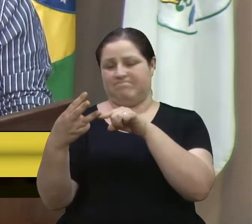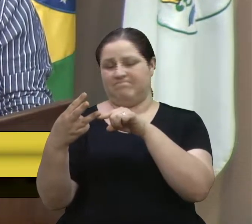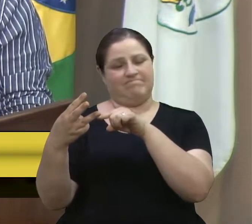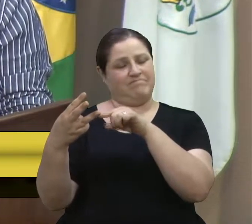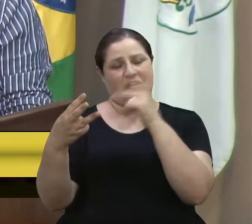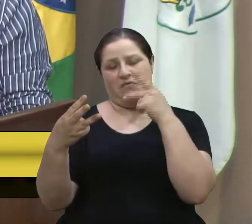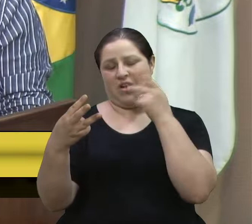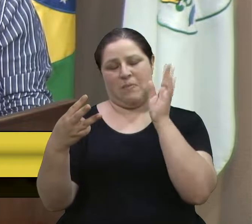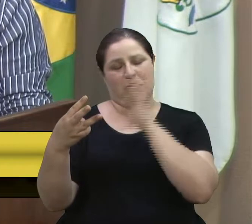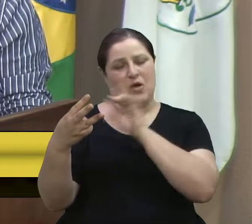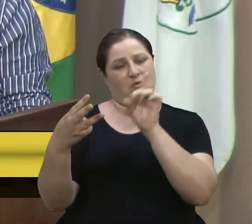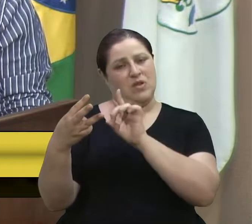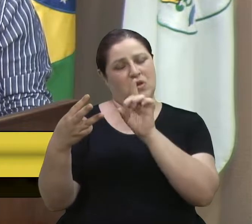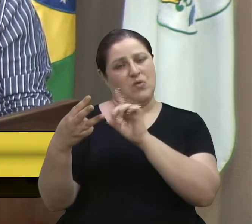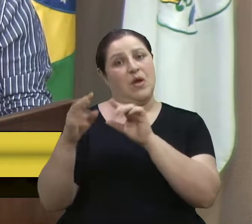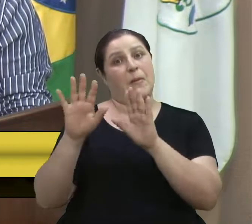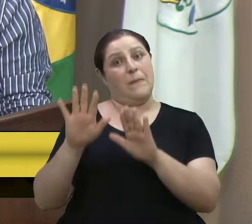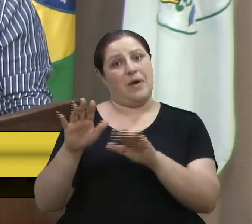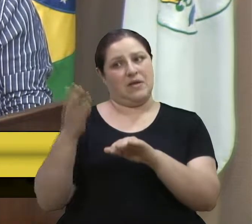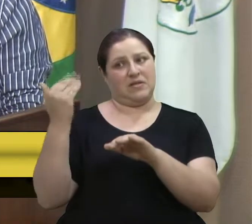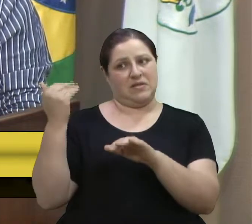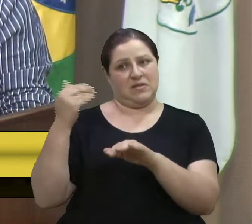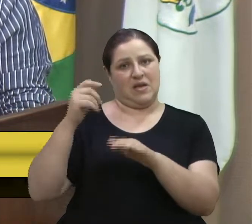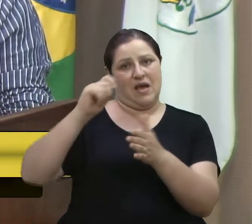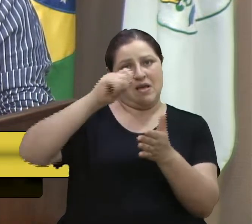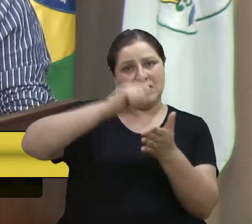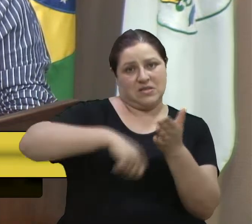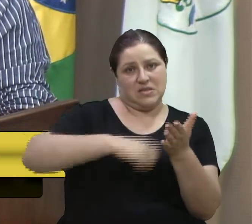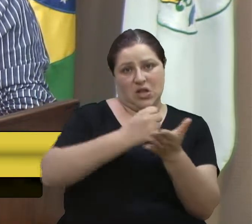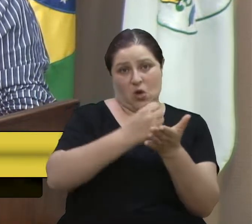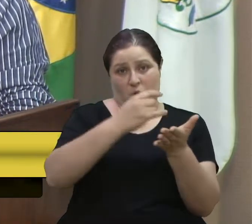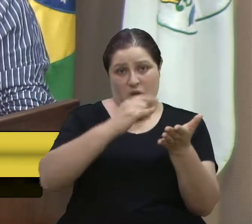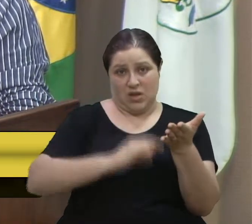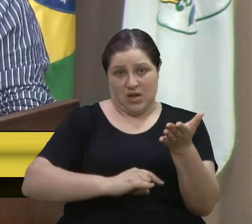Agora, quando assinaram o contrato, nós já estávamos na pandemia.